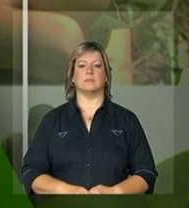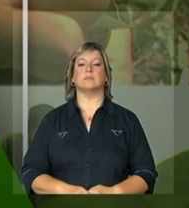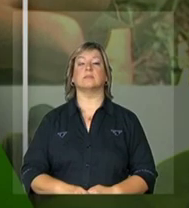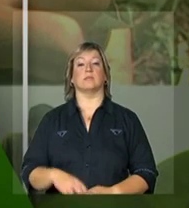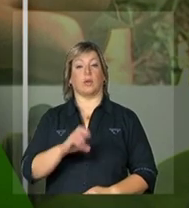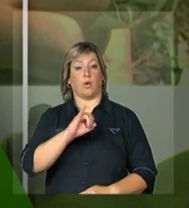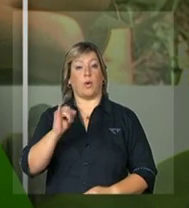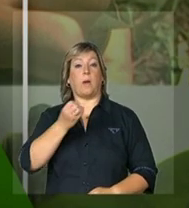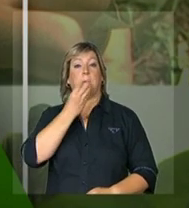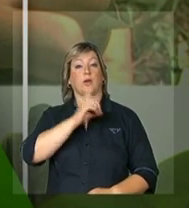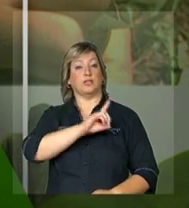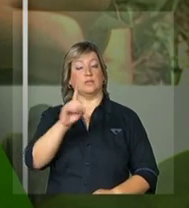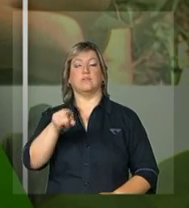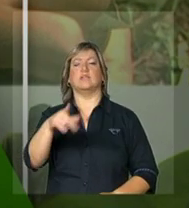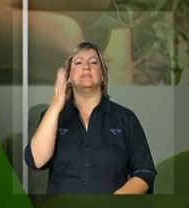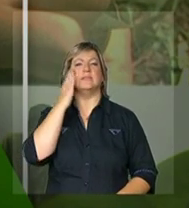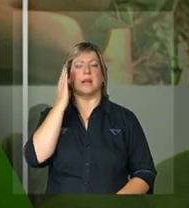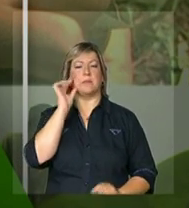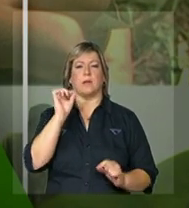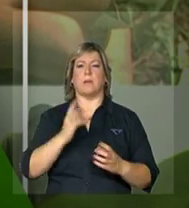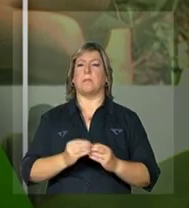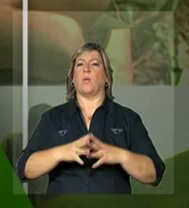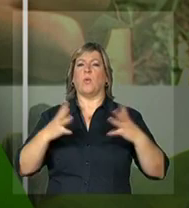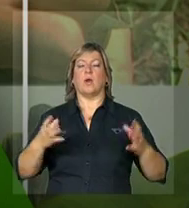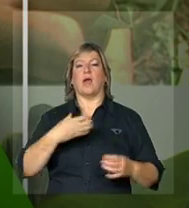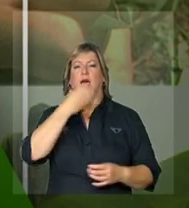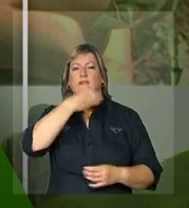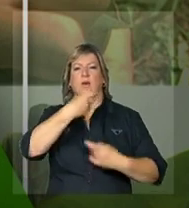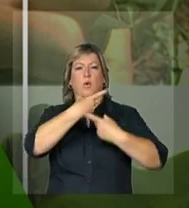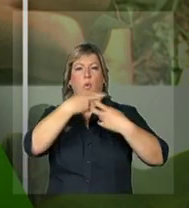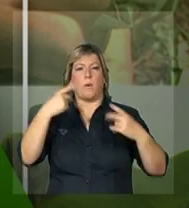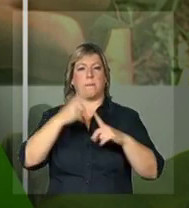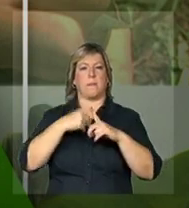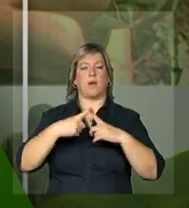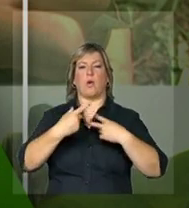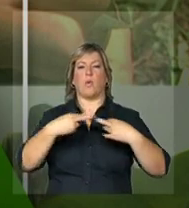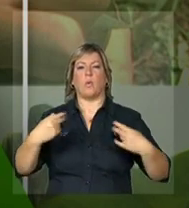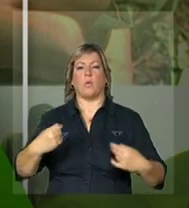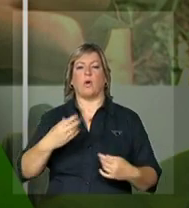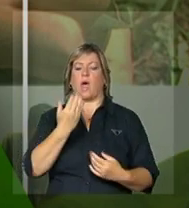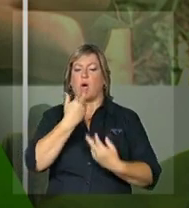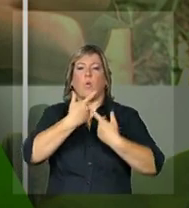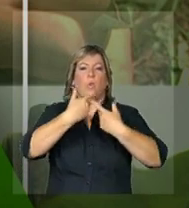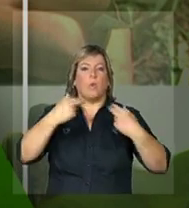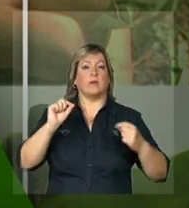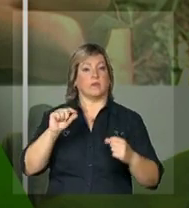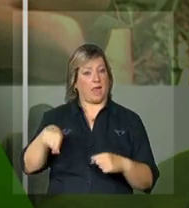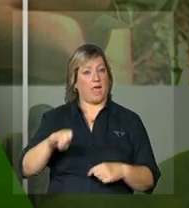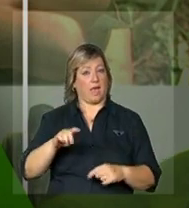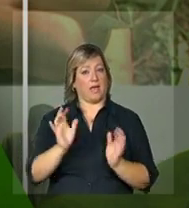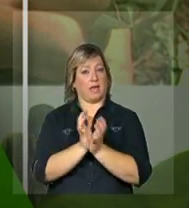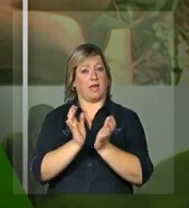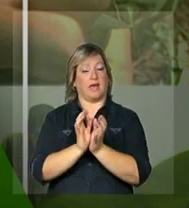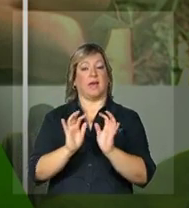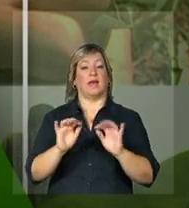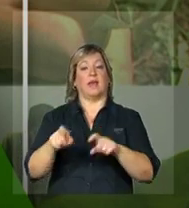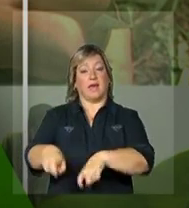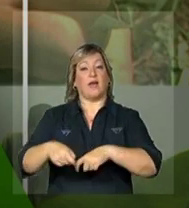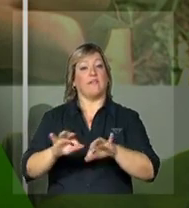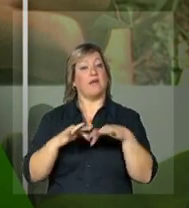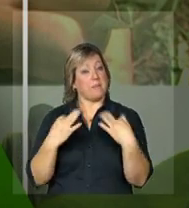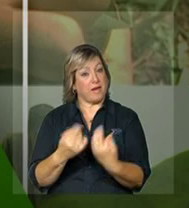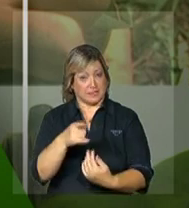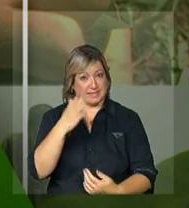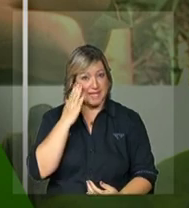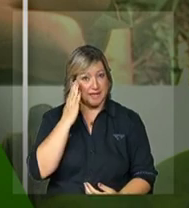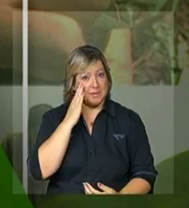Olá, bom dia. Você sabia que grande parte das frutas, verduras e legumes que a gente consome vem da agricultura familiar? Um pouco